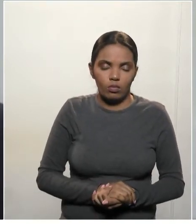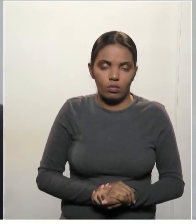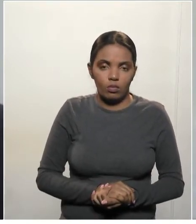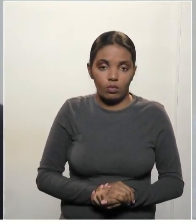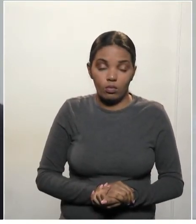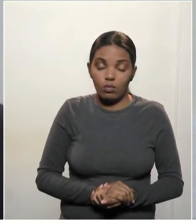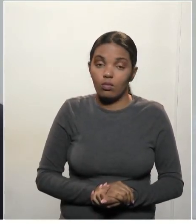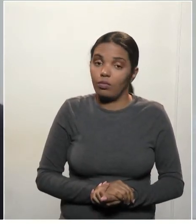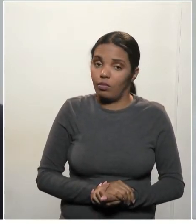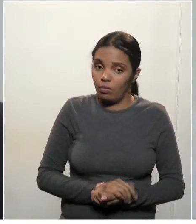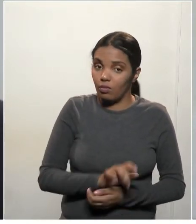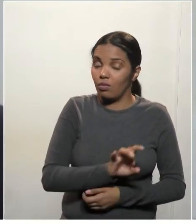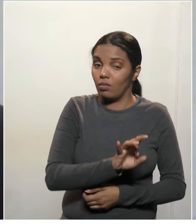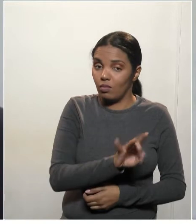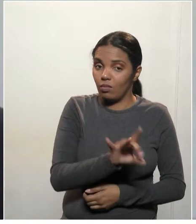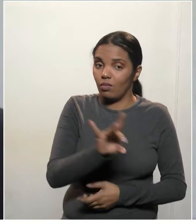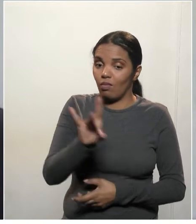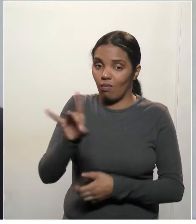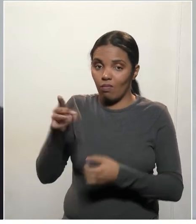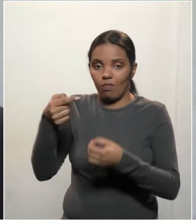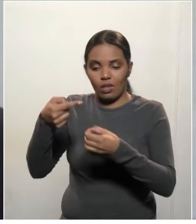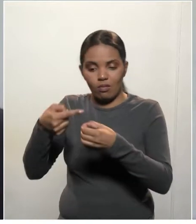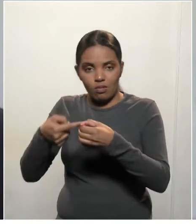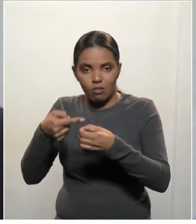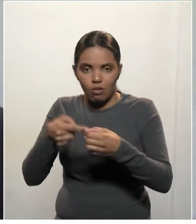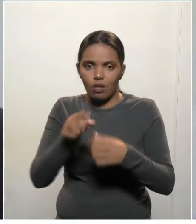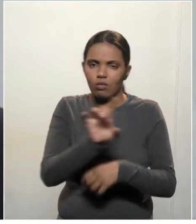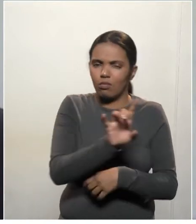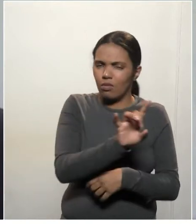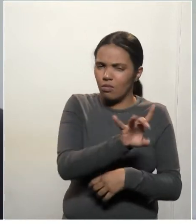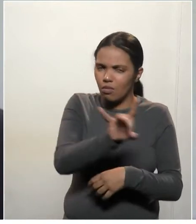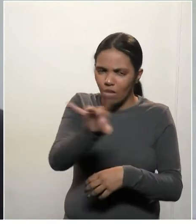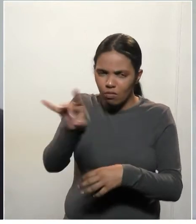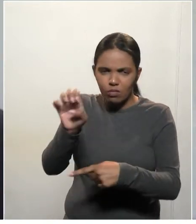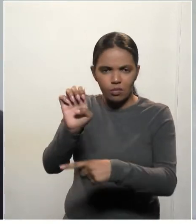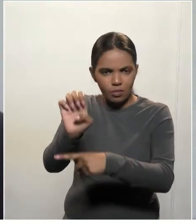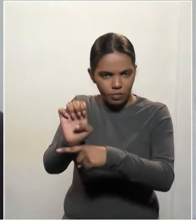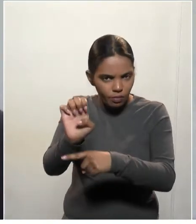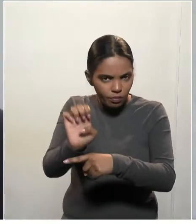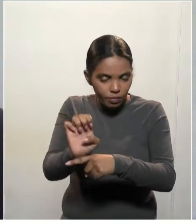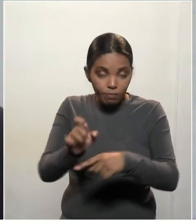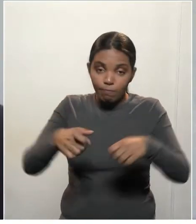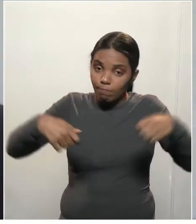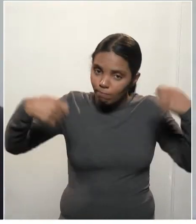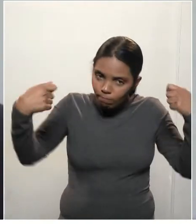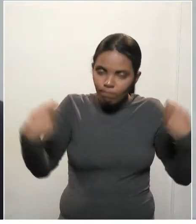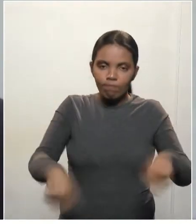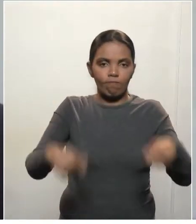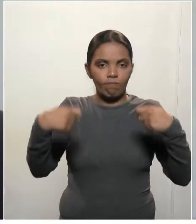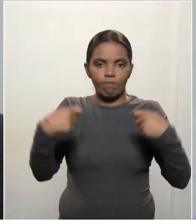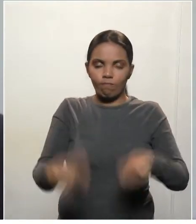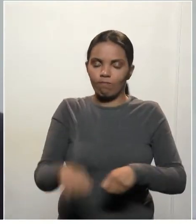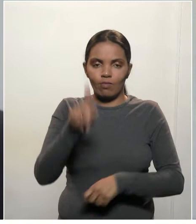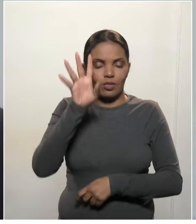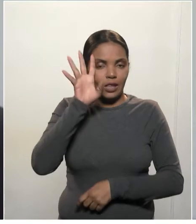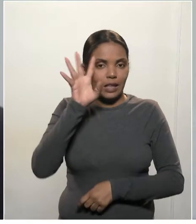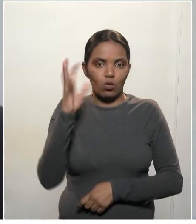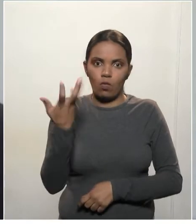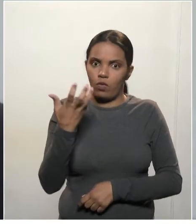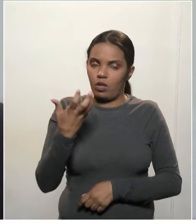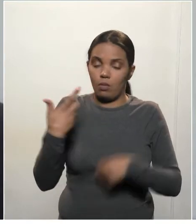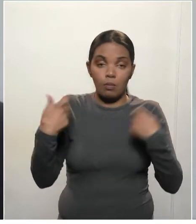cada município, cada estado, precisa tomar mais